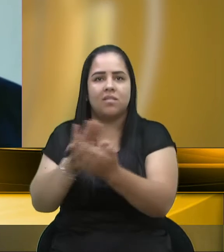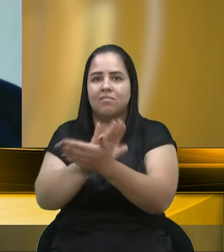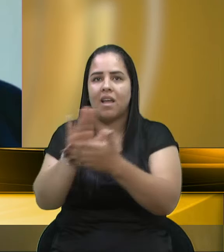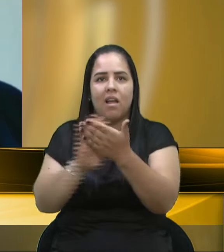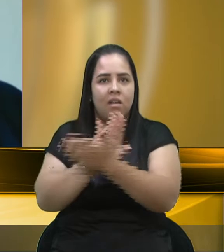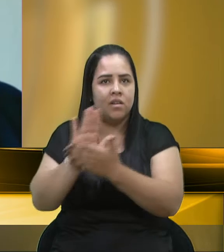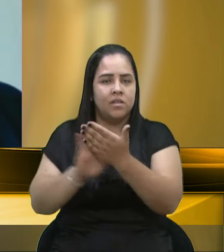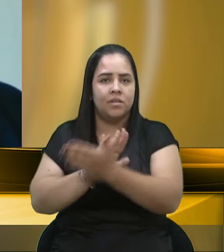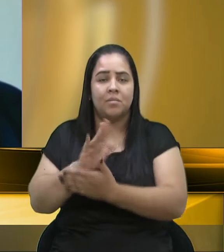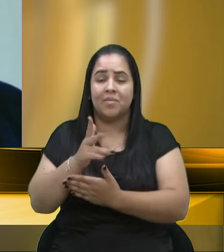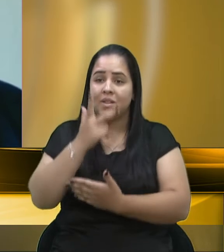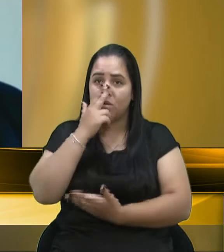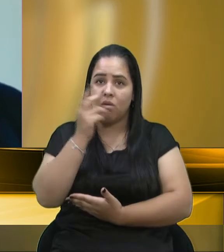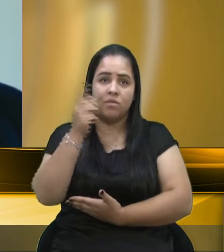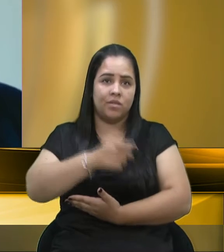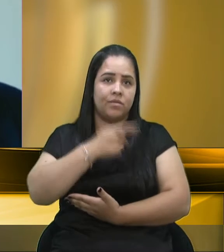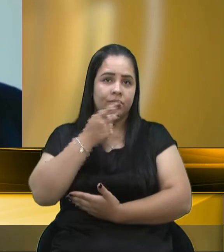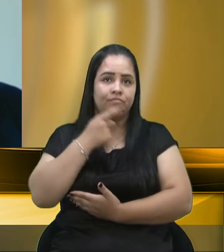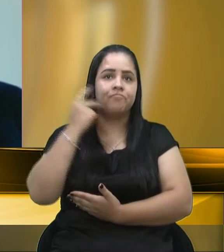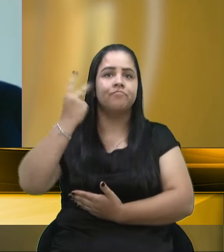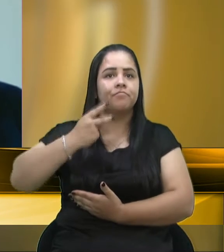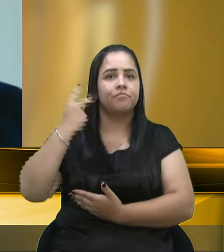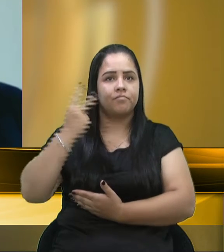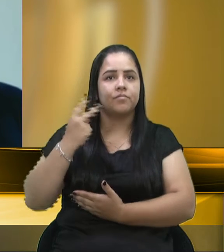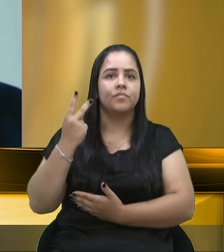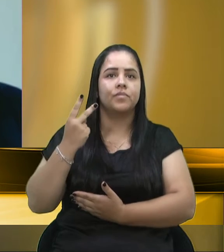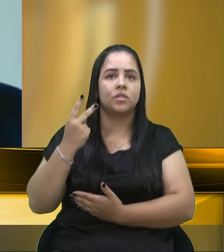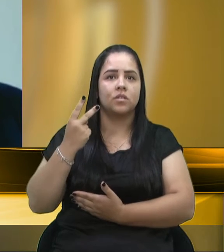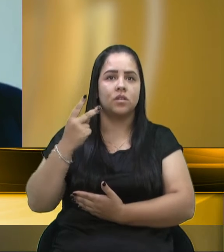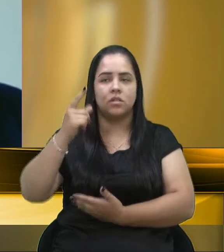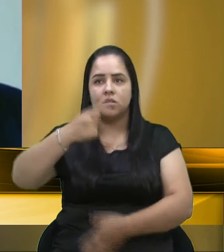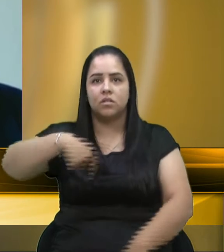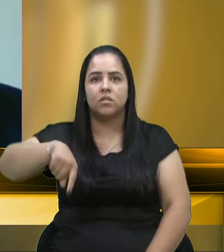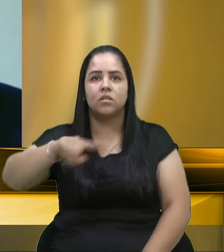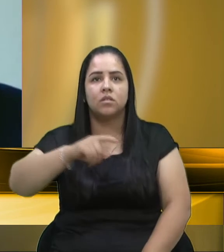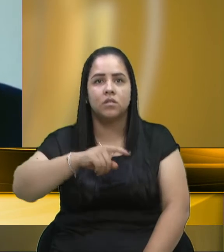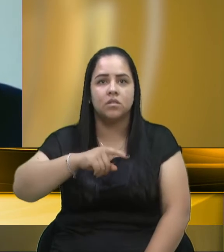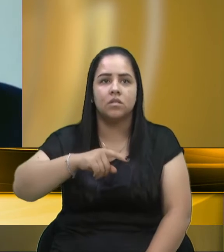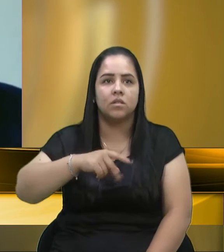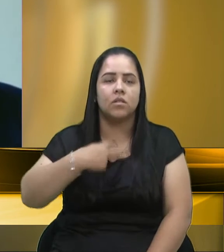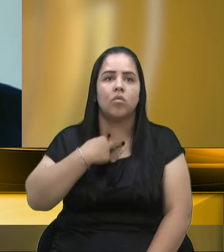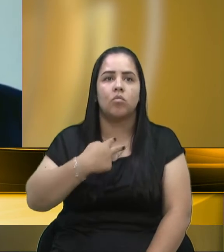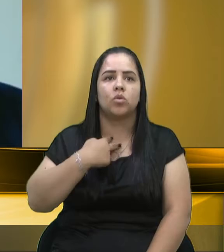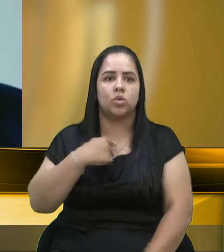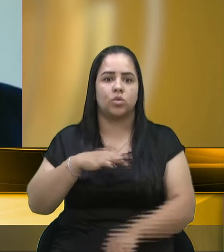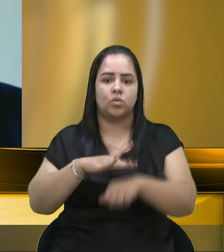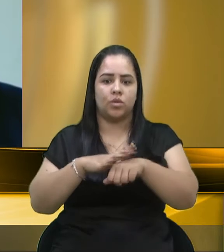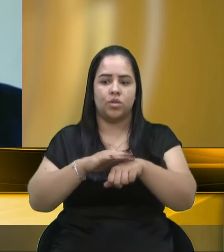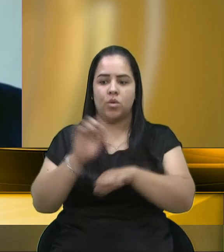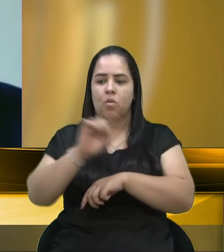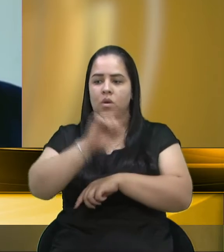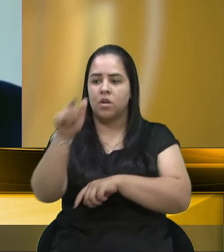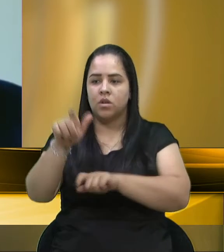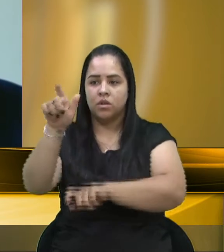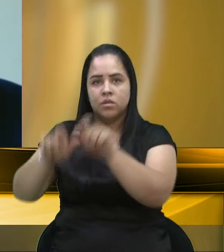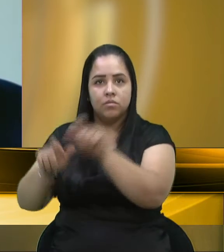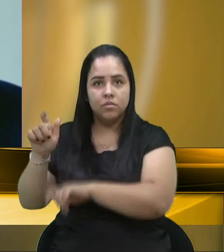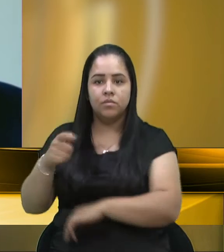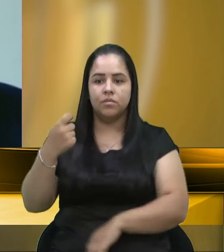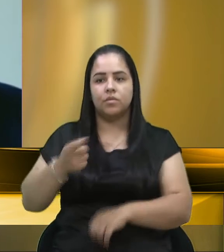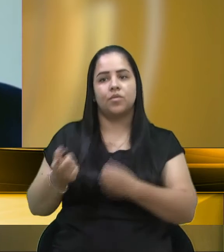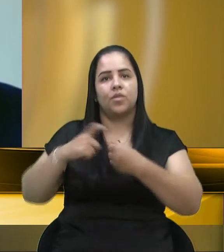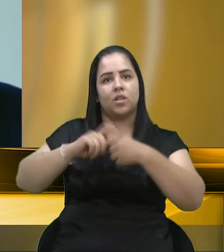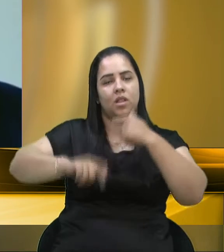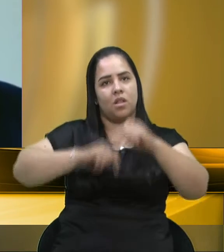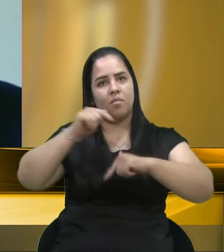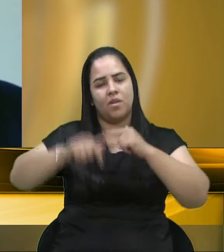falou, vereador, nós precisamos é não, infelizmente, adoecer as outras pessoas. As pessoas têm que voltar a trabalhar.